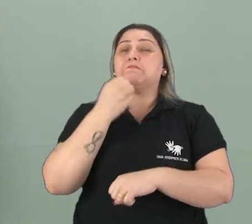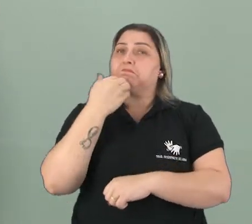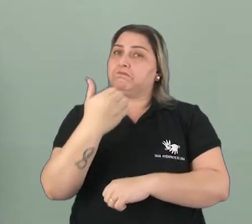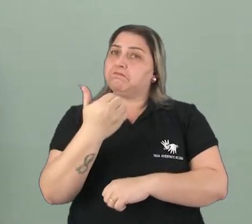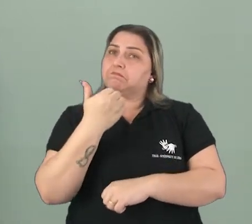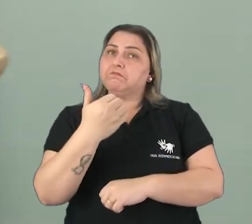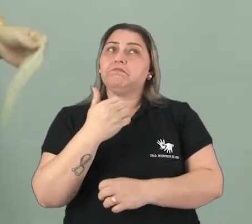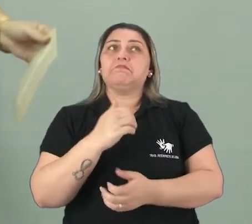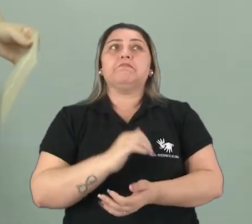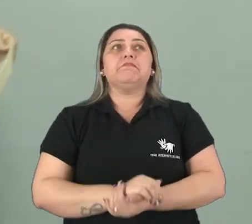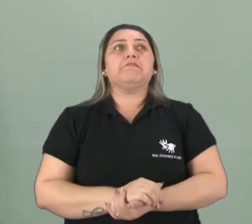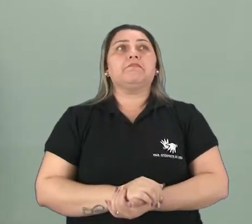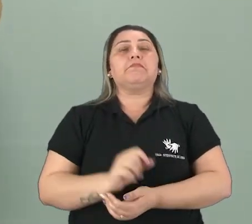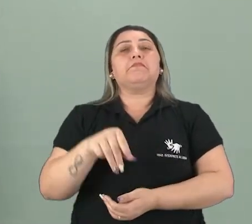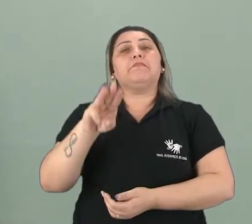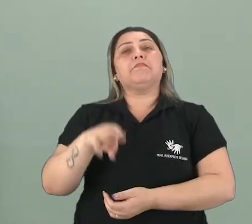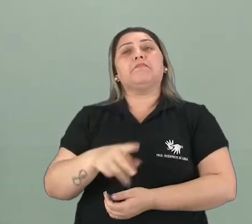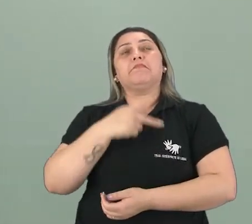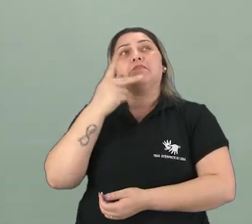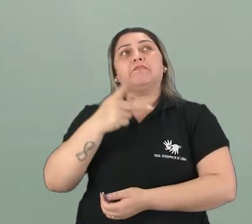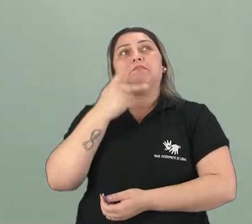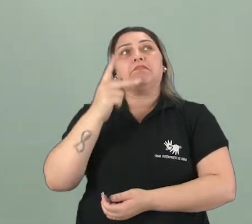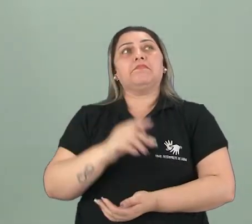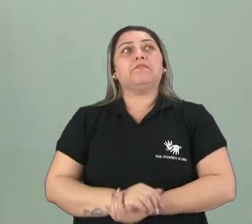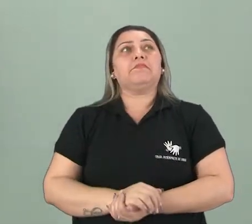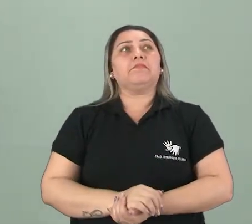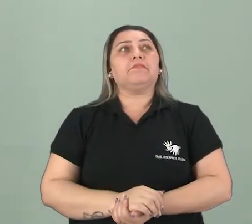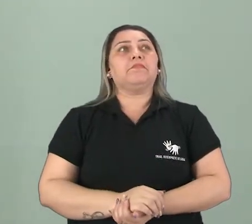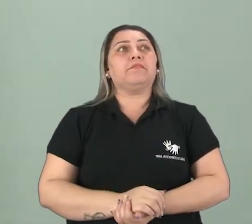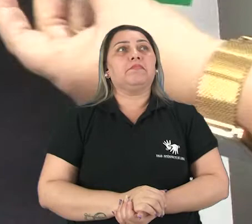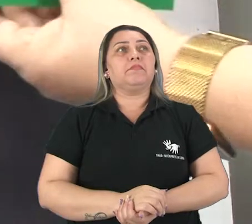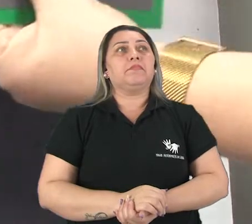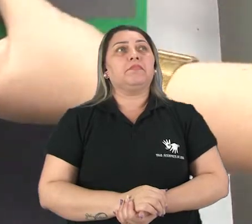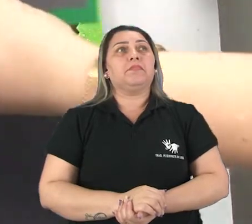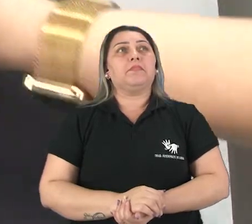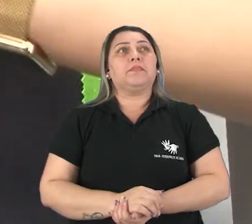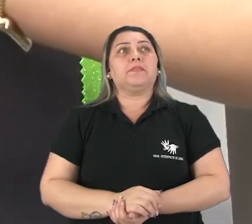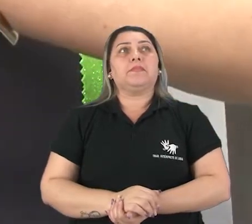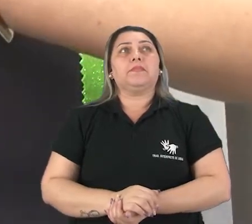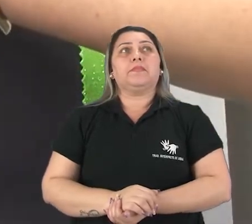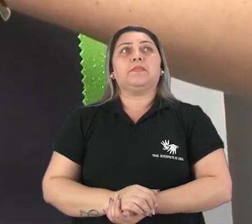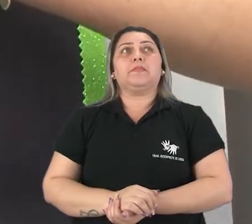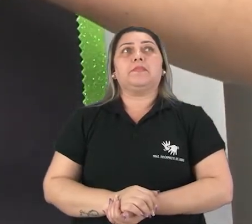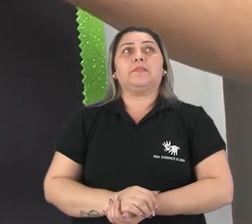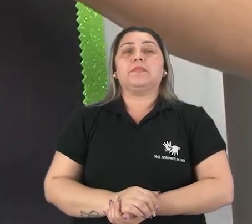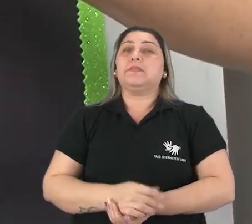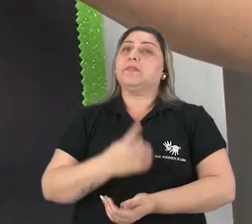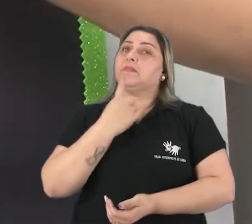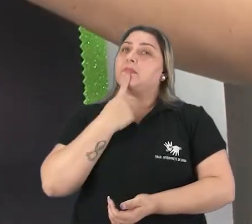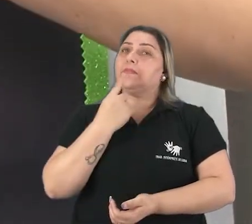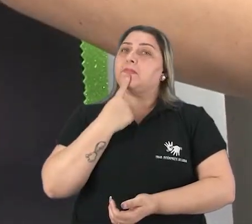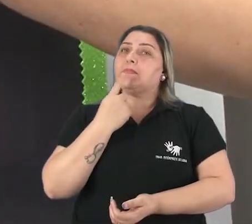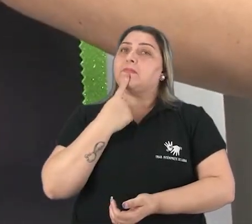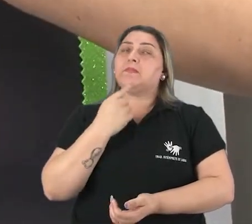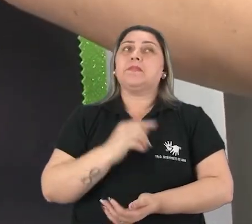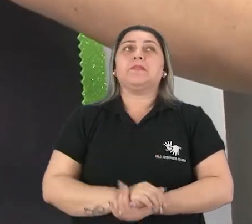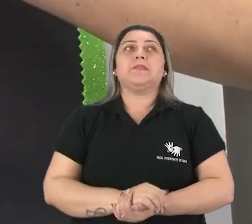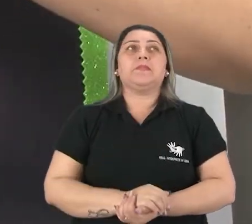Muito bem. Quem falou, olha só que é a lixeira vermelha, né?